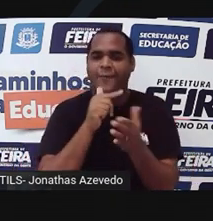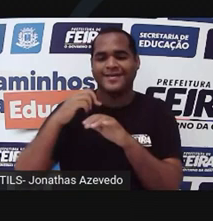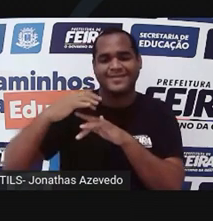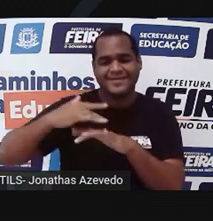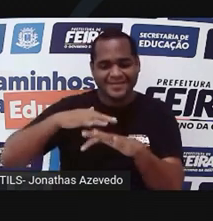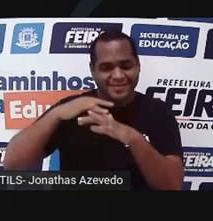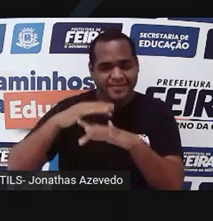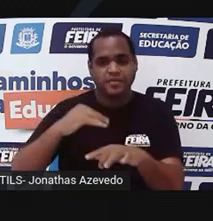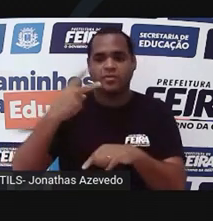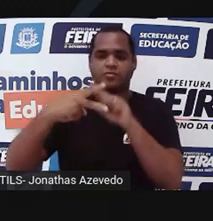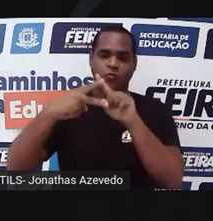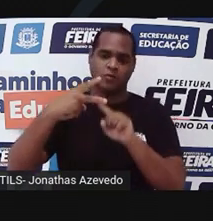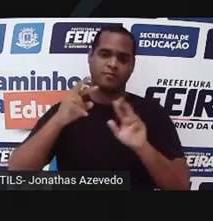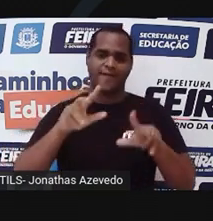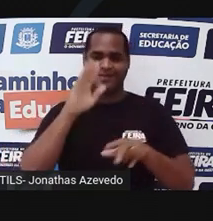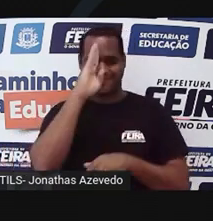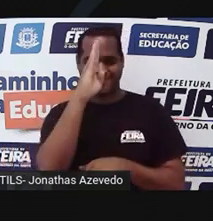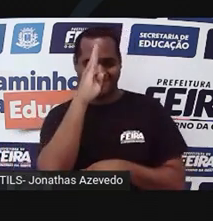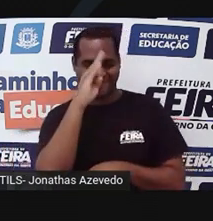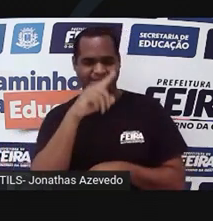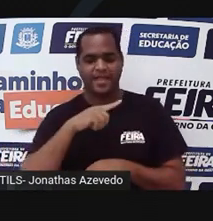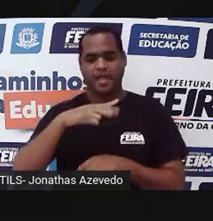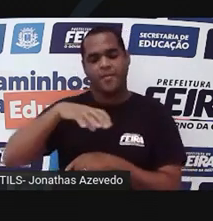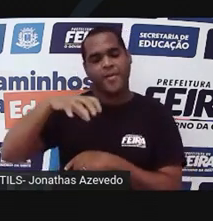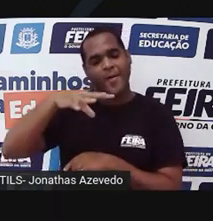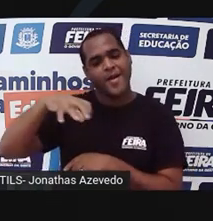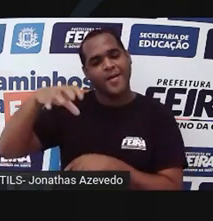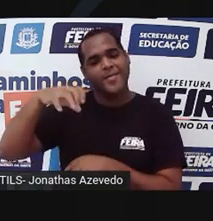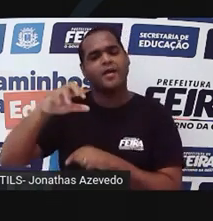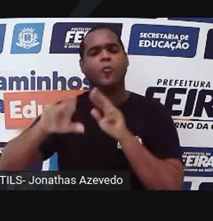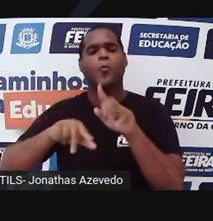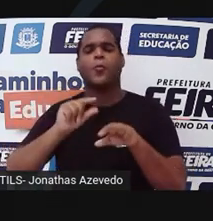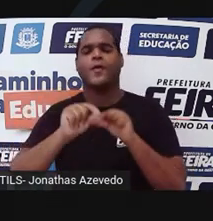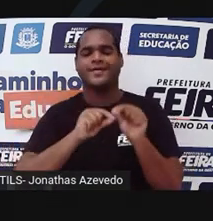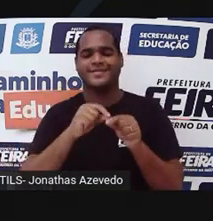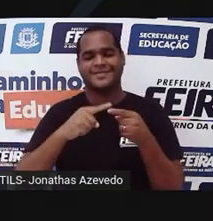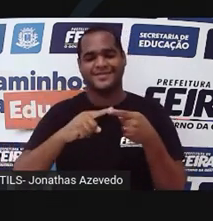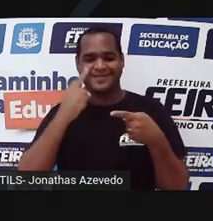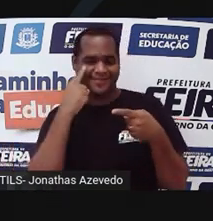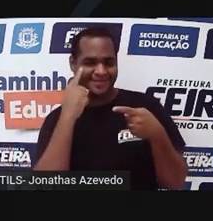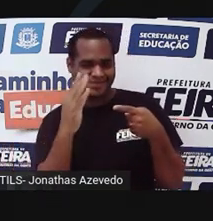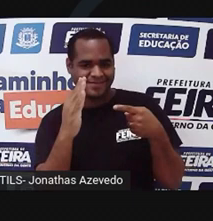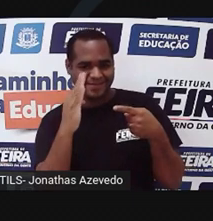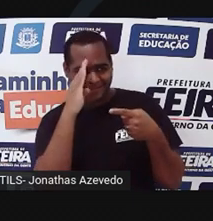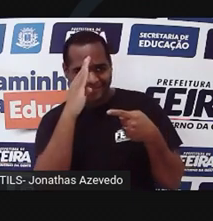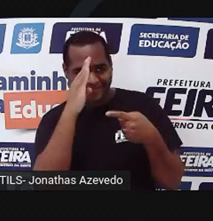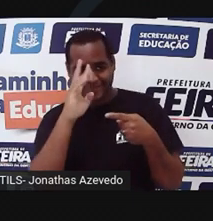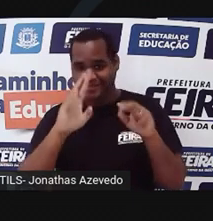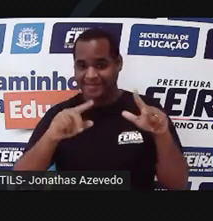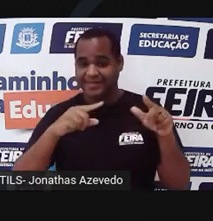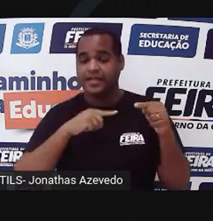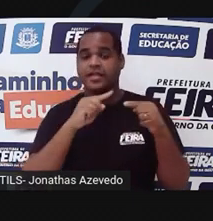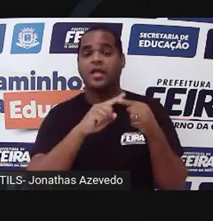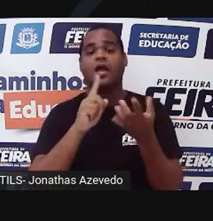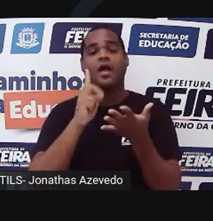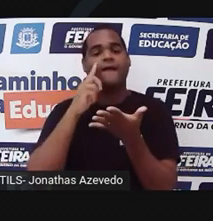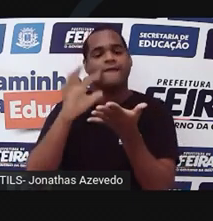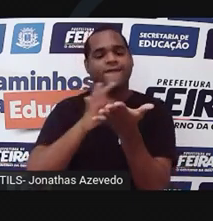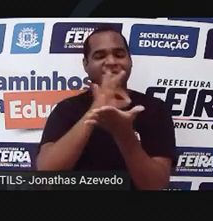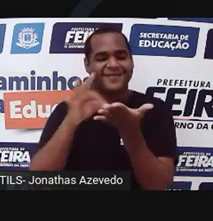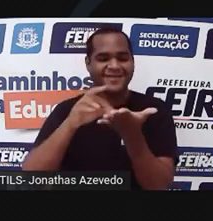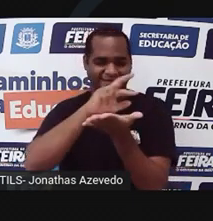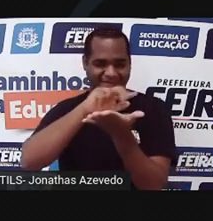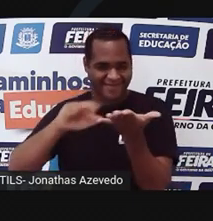existem duas diferenças principais entre as algas e as plantas. A primeira diferença é a presença de um embrião multicellular nas